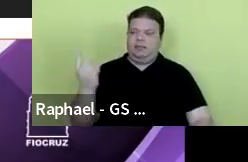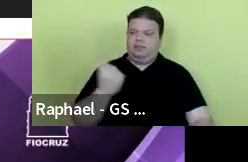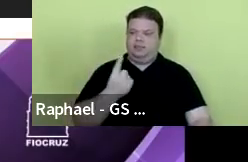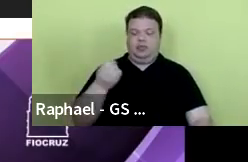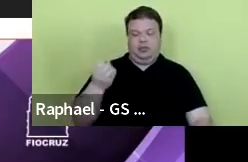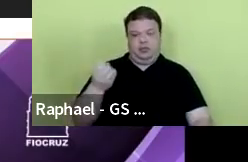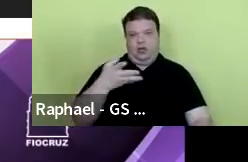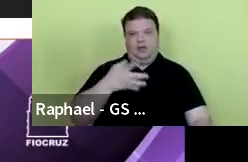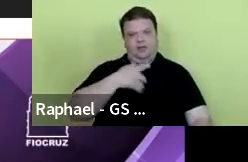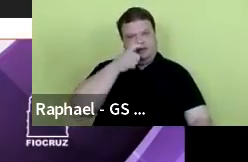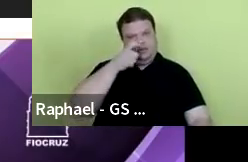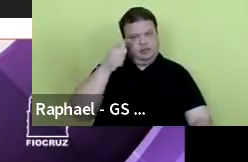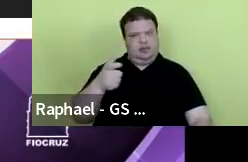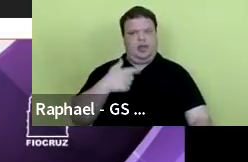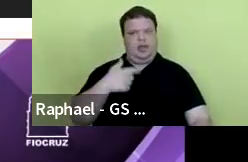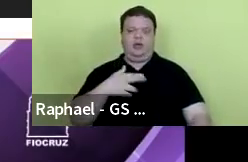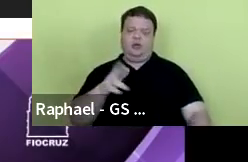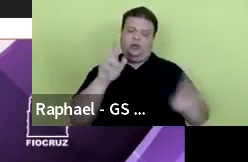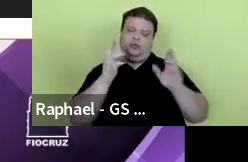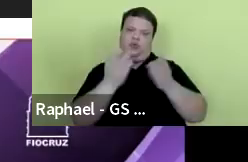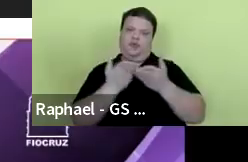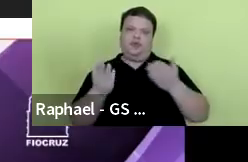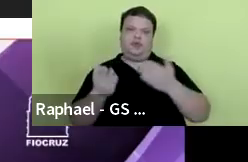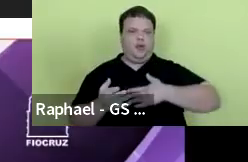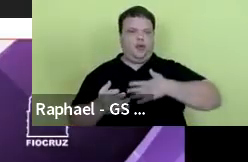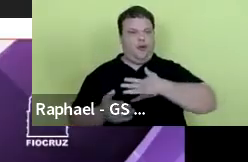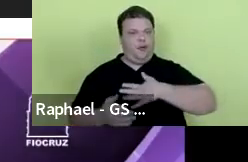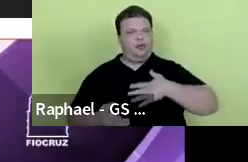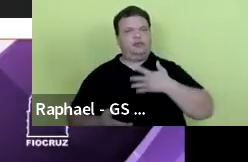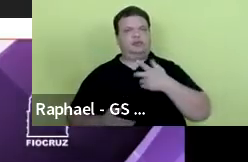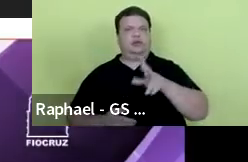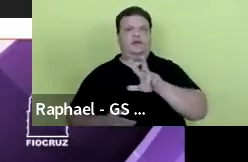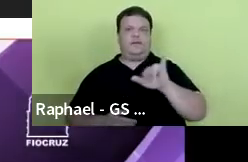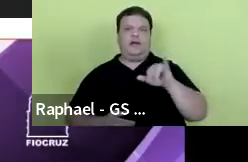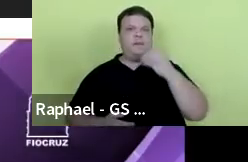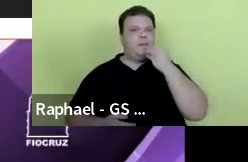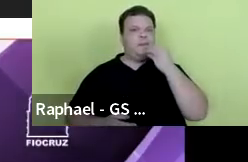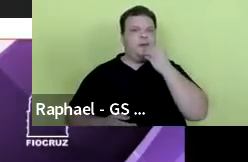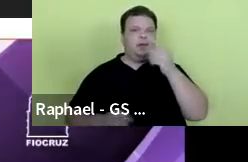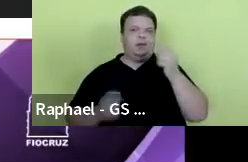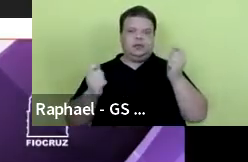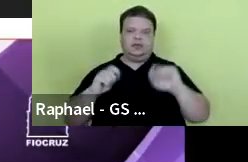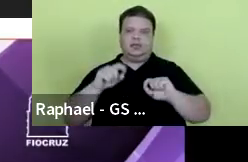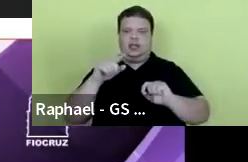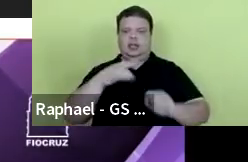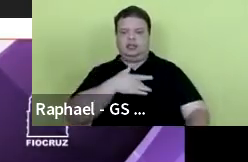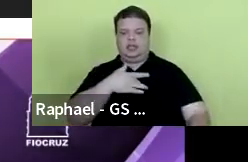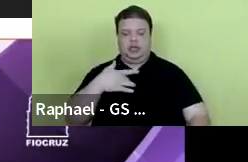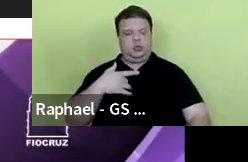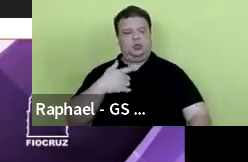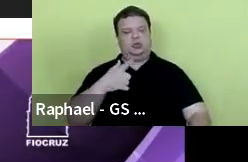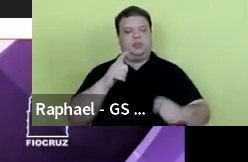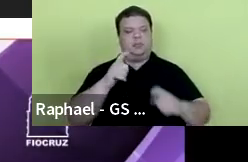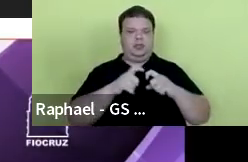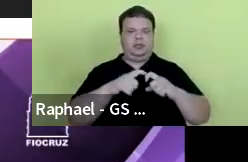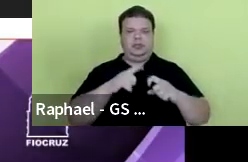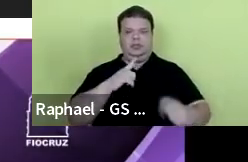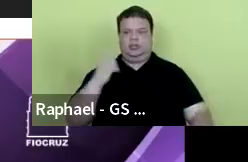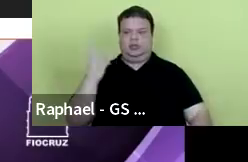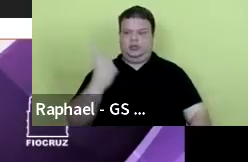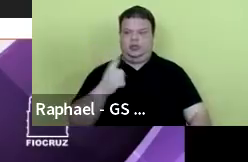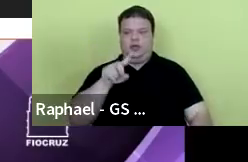interessante, eu espero que vocês gostem, vocês vão ter a possibilidade de falar sobre saúde e medicina com uma médica que é